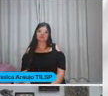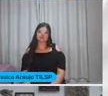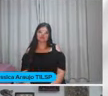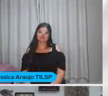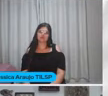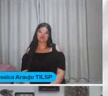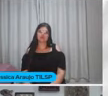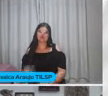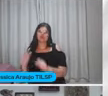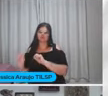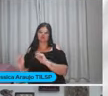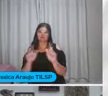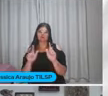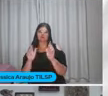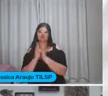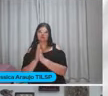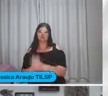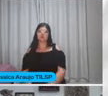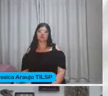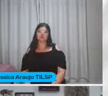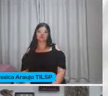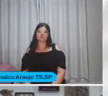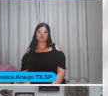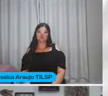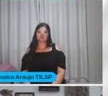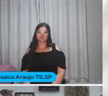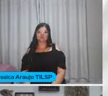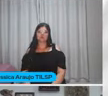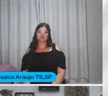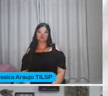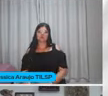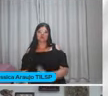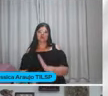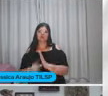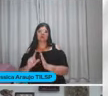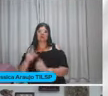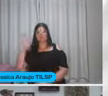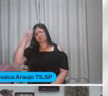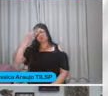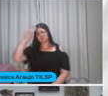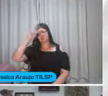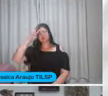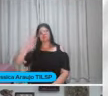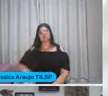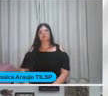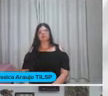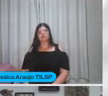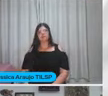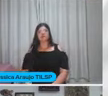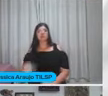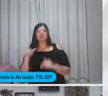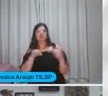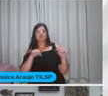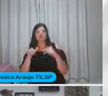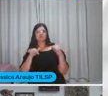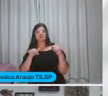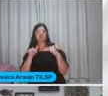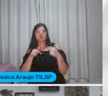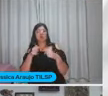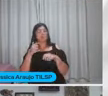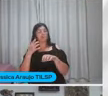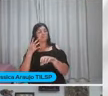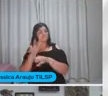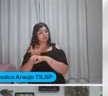Pode passar a próxima página Ó Antes de chegar lá Lembrar gente Que a gente trabalhar De modo multidisciplinar